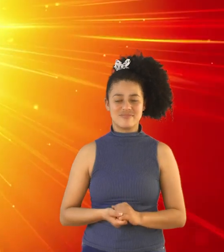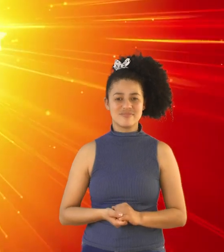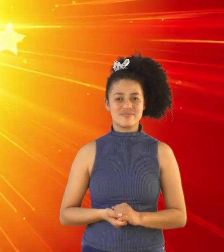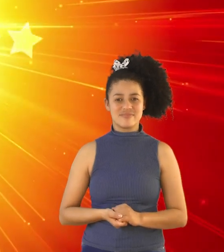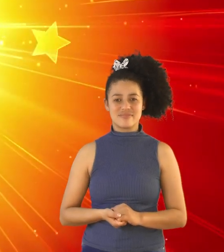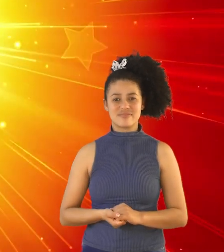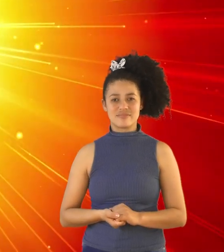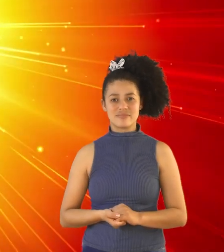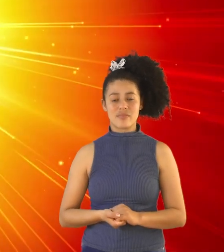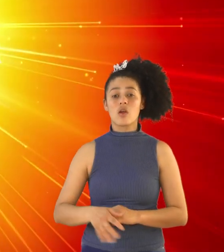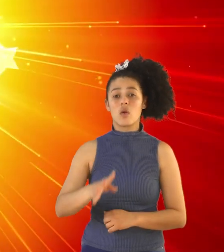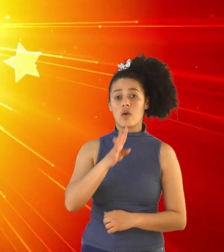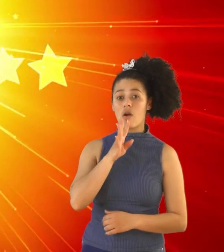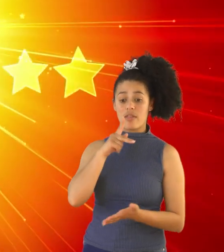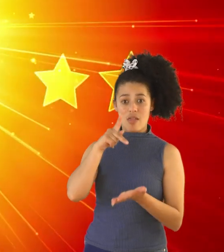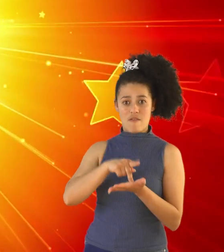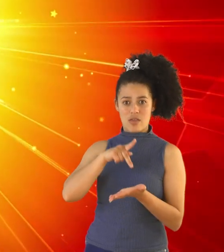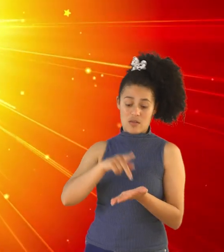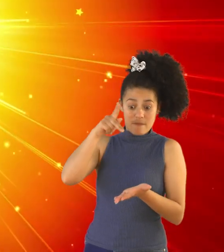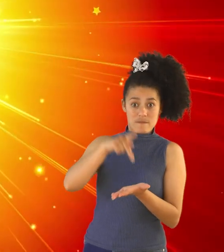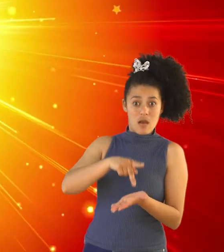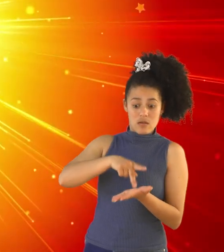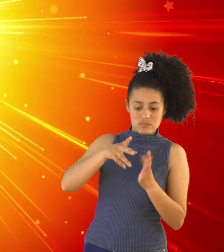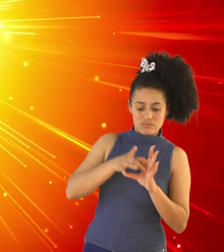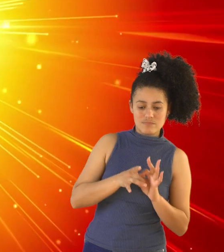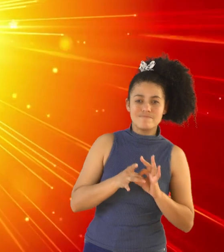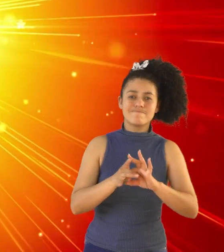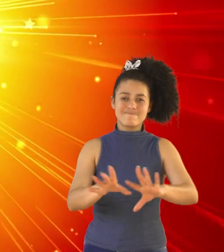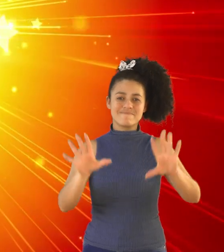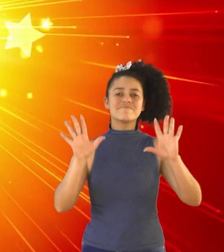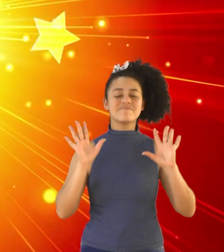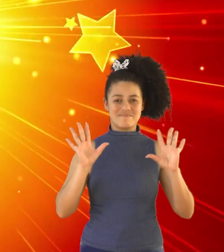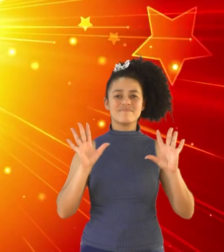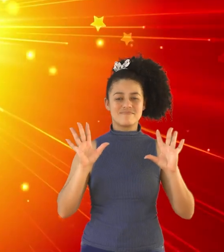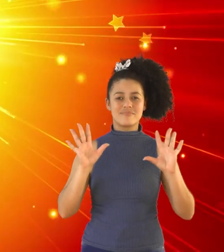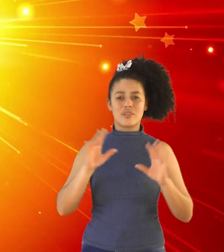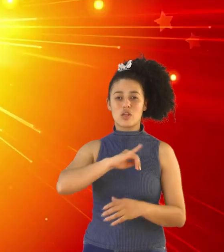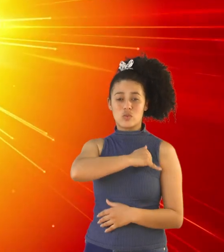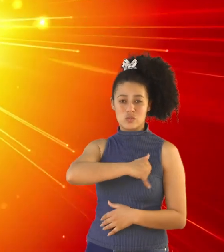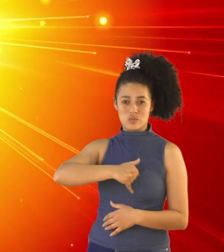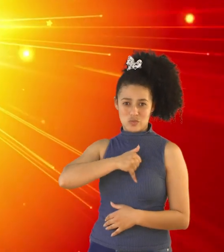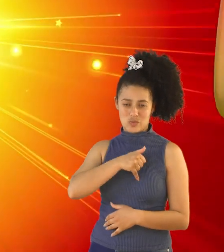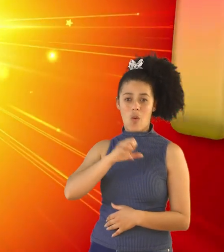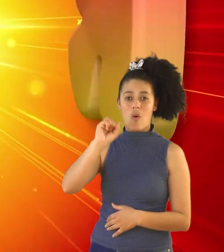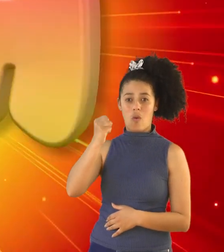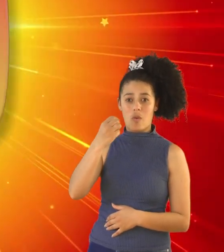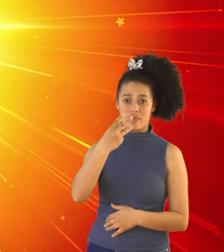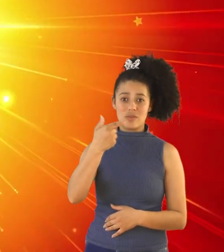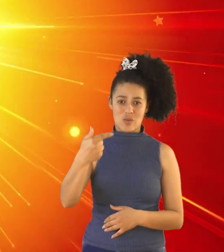E conhecereis a verdade E a verdade a vos libertará João 8.32